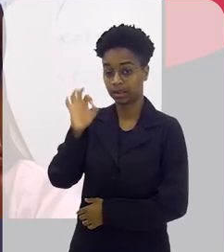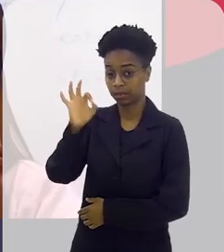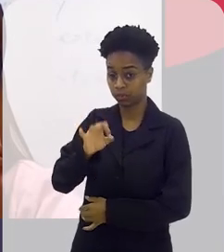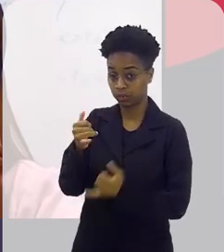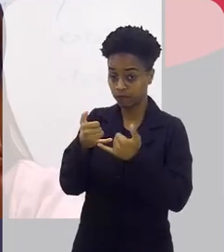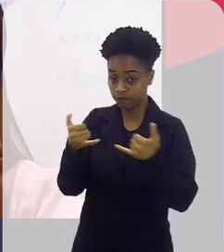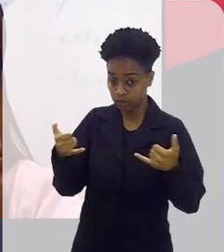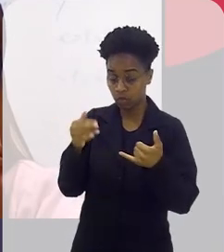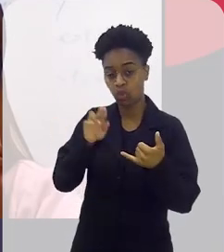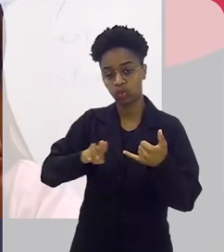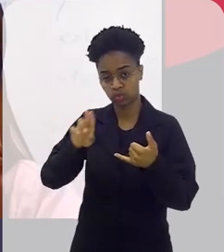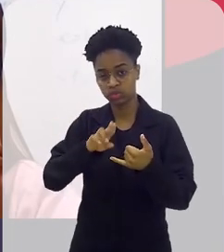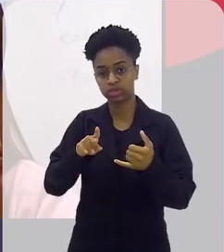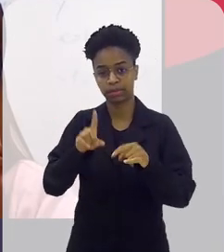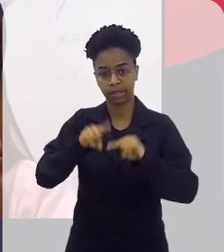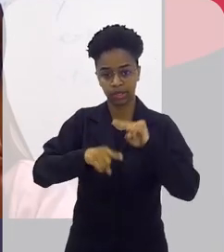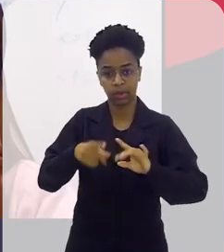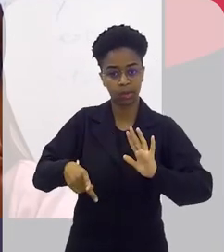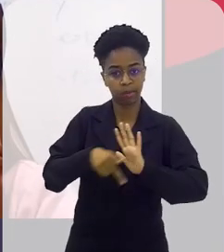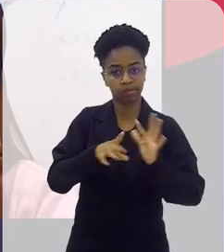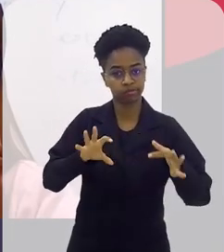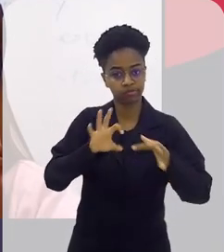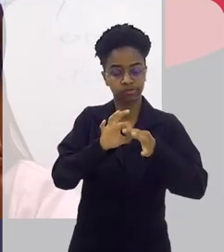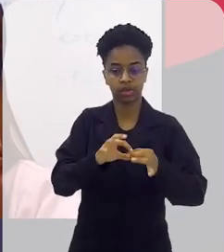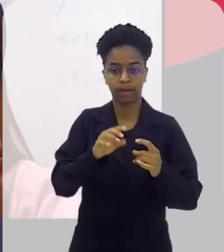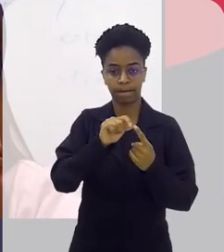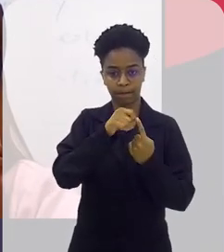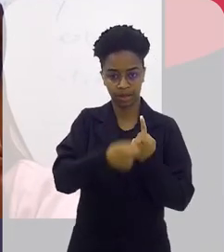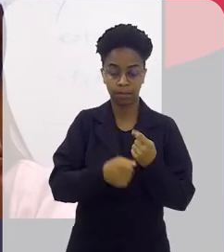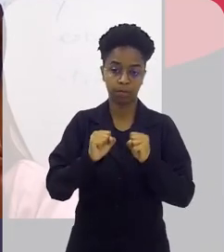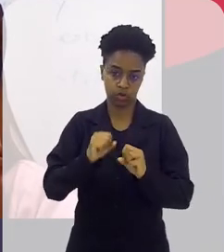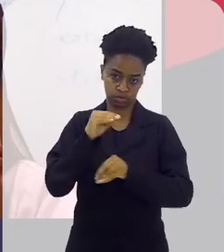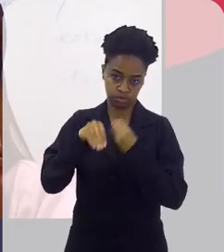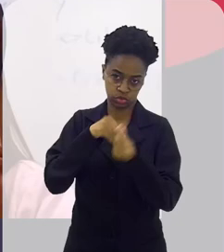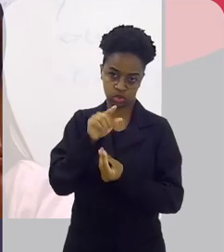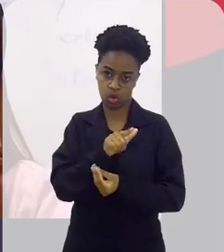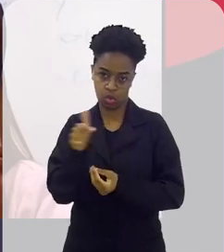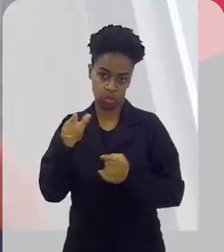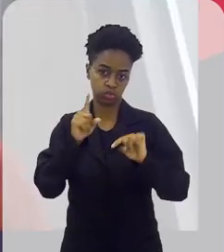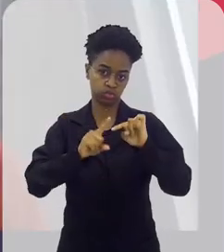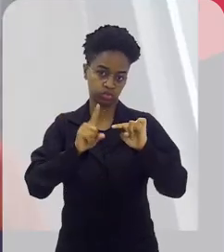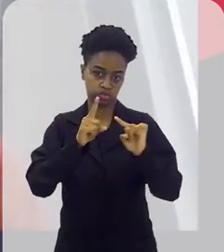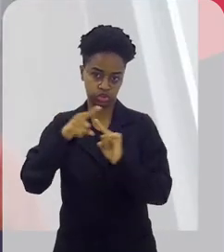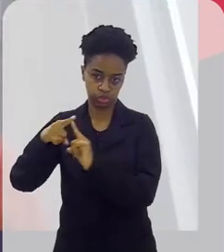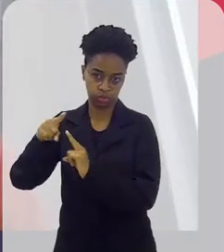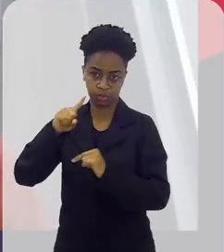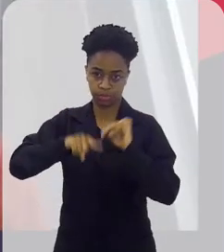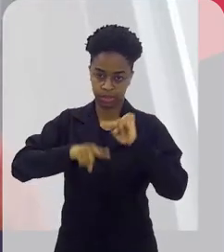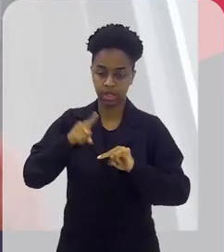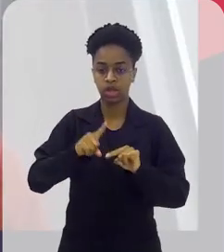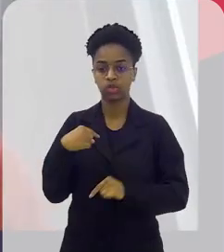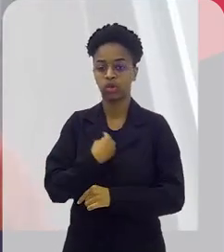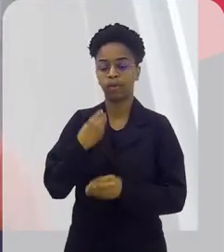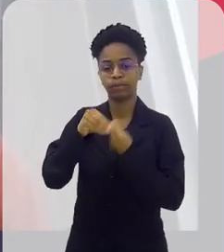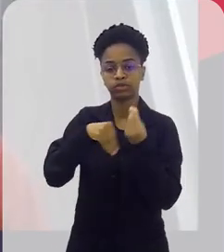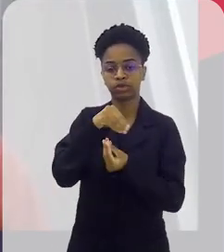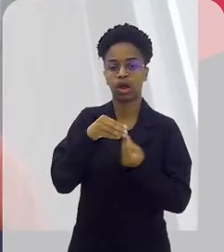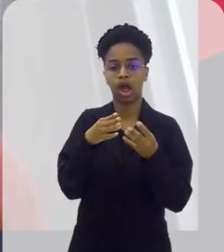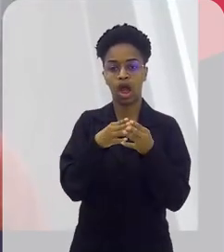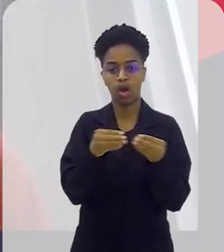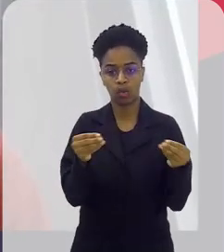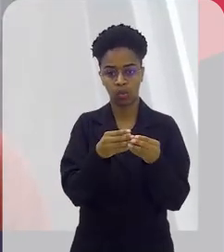do fio é fibra de bananeira. E como a Laysa comentou, a pode misturar com outras fibras, né? No caso, nós misturamos com algodão